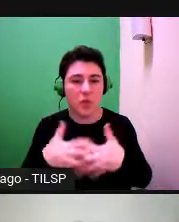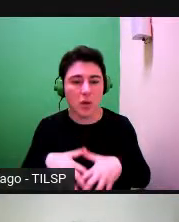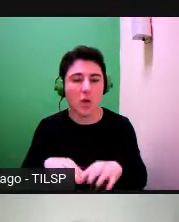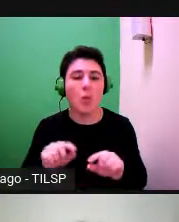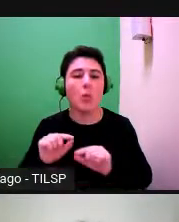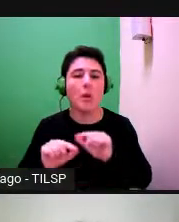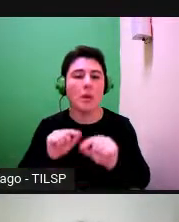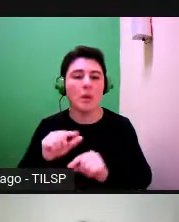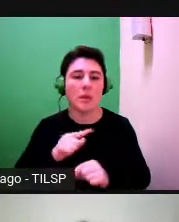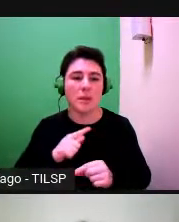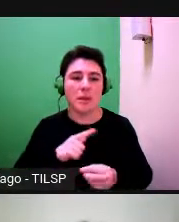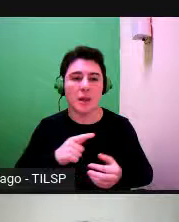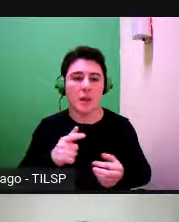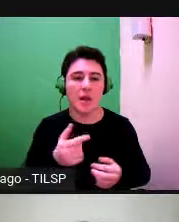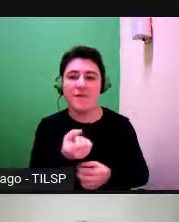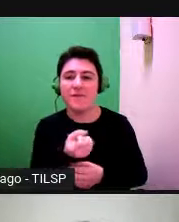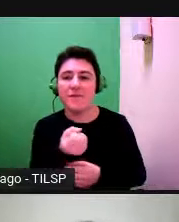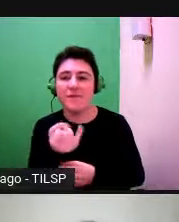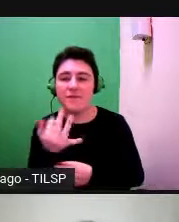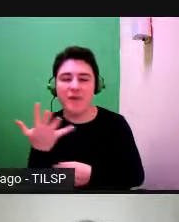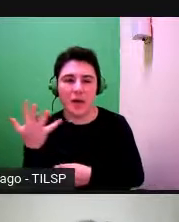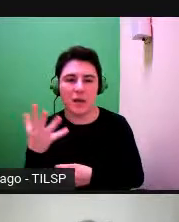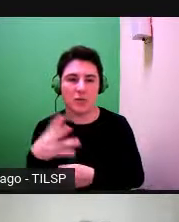a articulação entre várias unidades